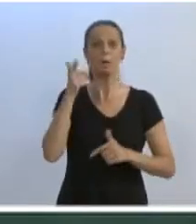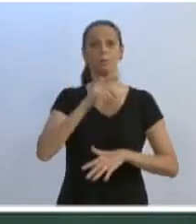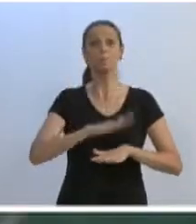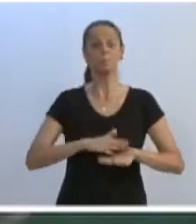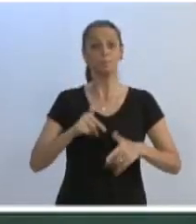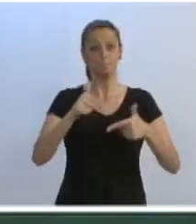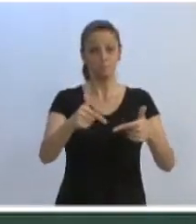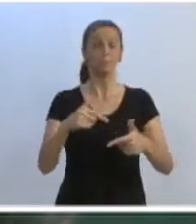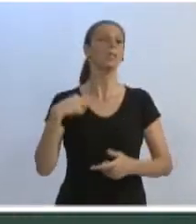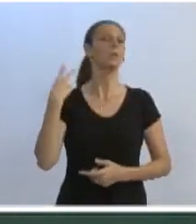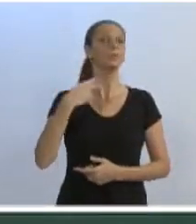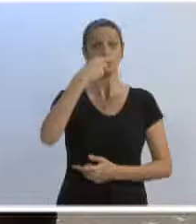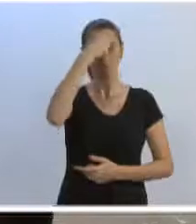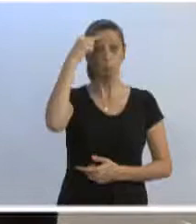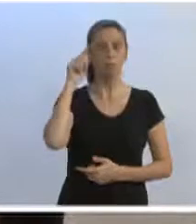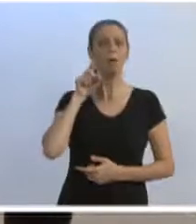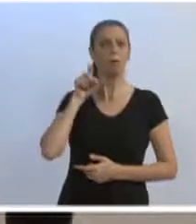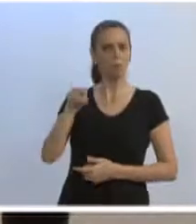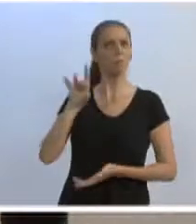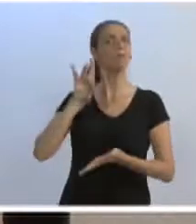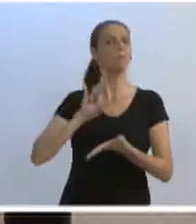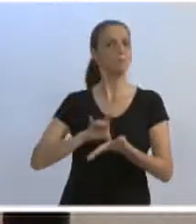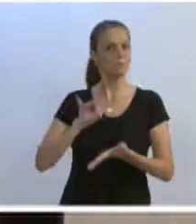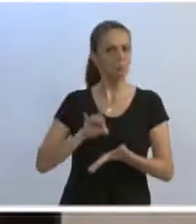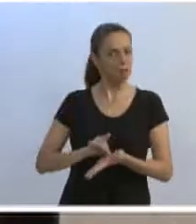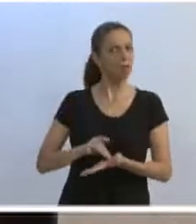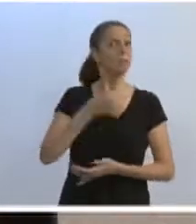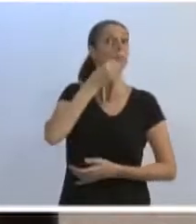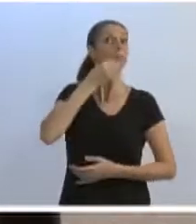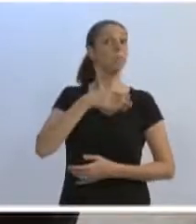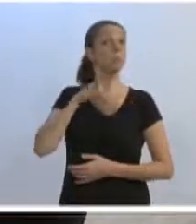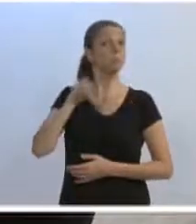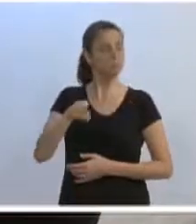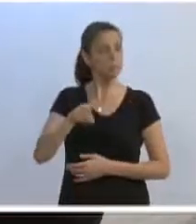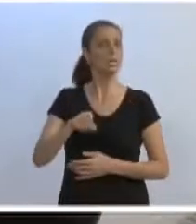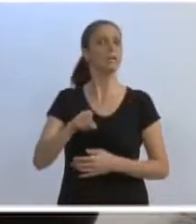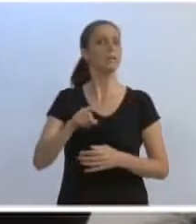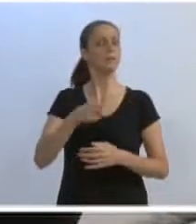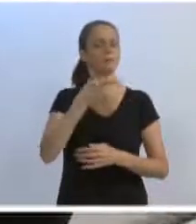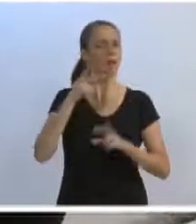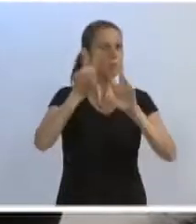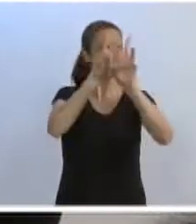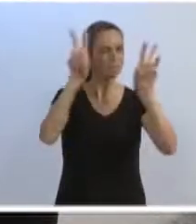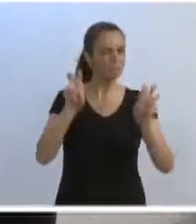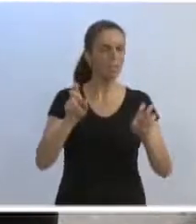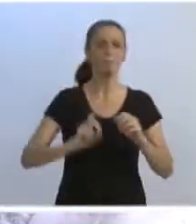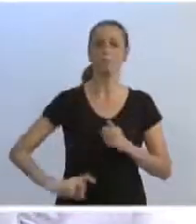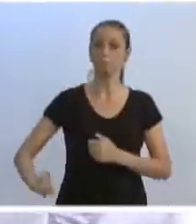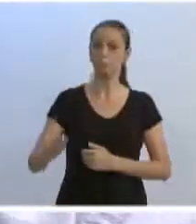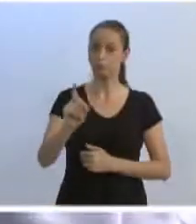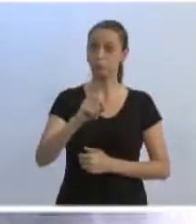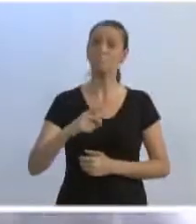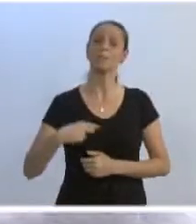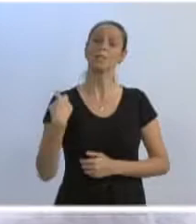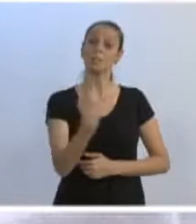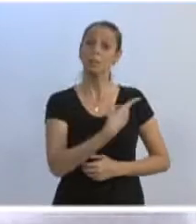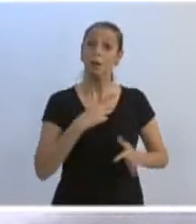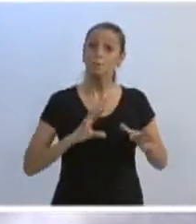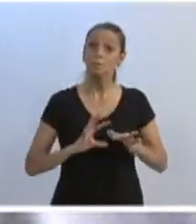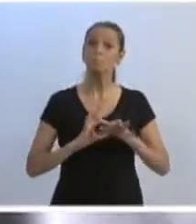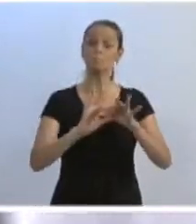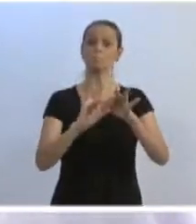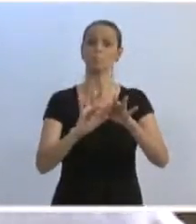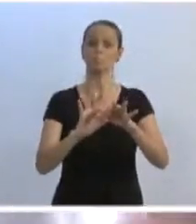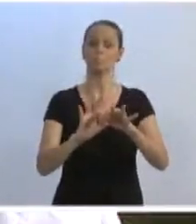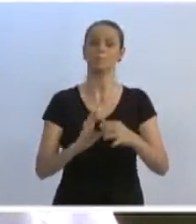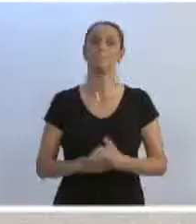E o vereador Marcos da Rosa, muito feliz aqui, trazendo, na verdade, essa questão em relação à pichação, e a gente resolveu unir esforços, vereador. E nós